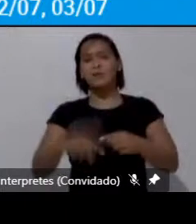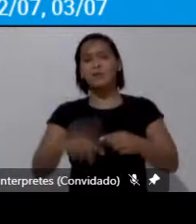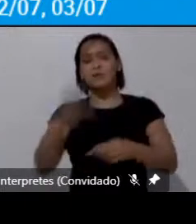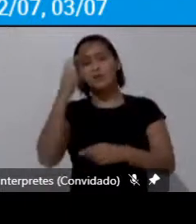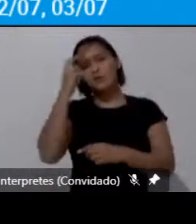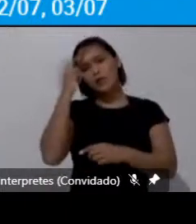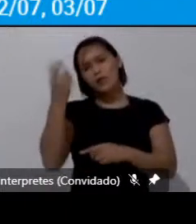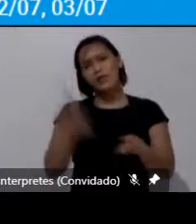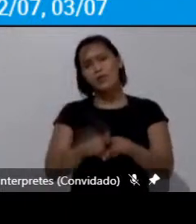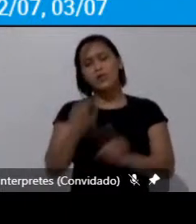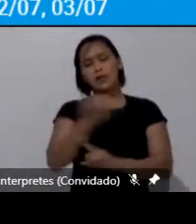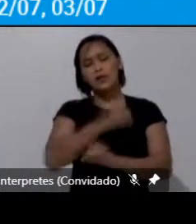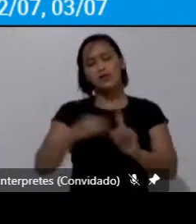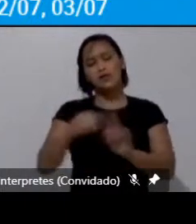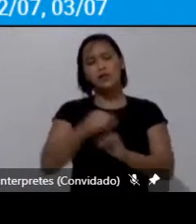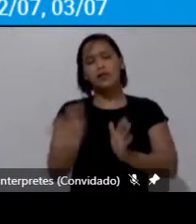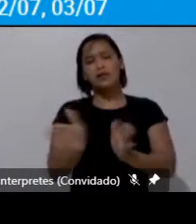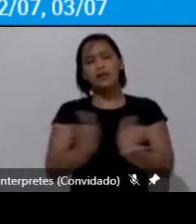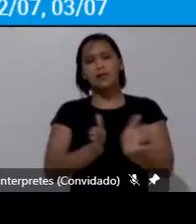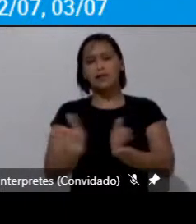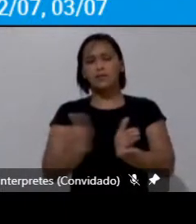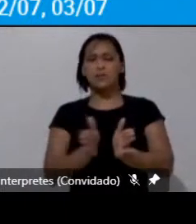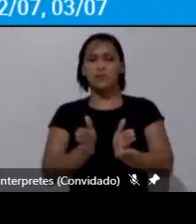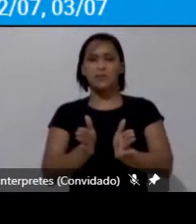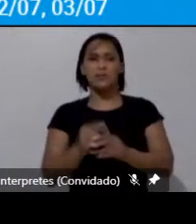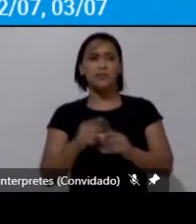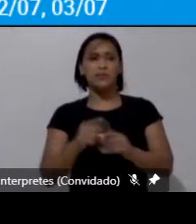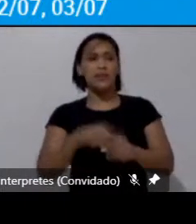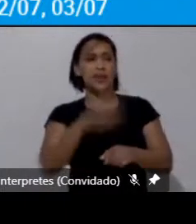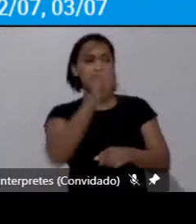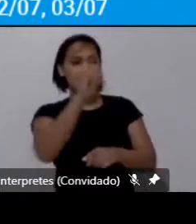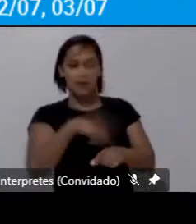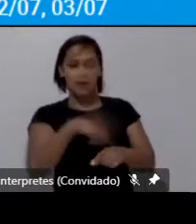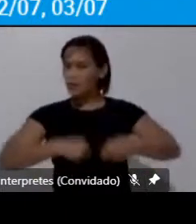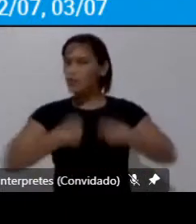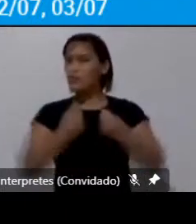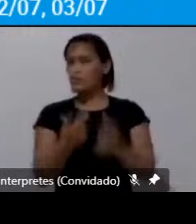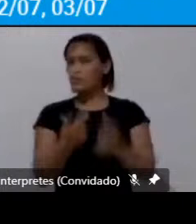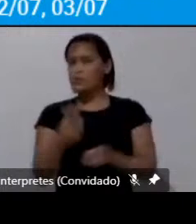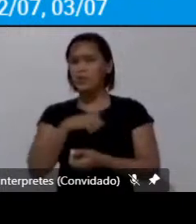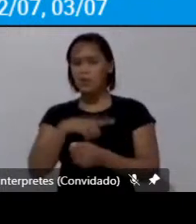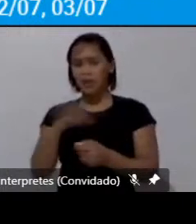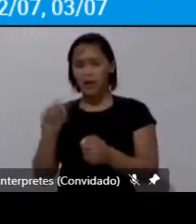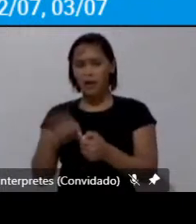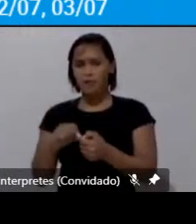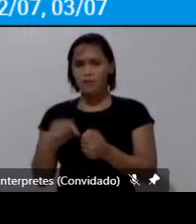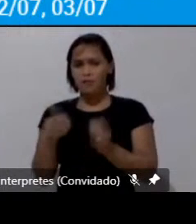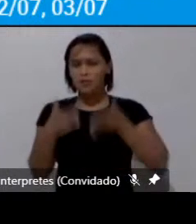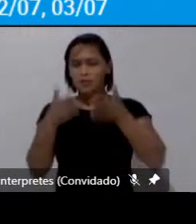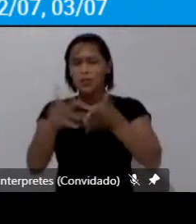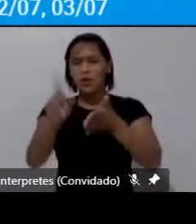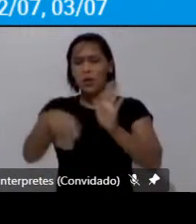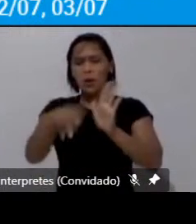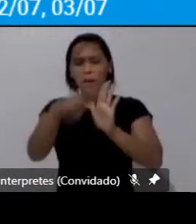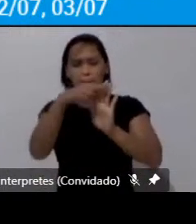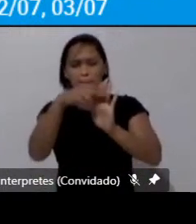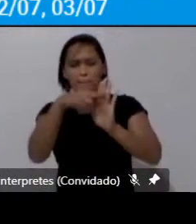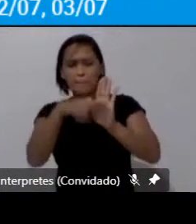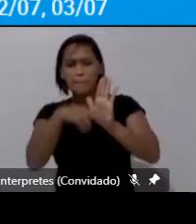mobilidade e da acessibilidade e eu acho que esse é o esforço que a gente vem fazendo no sentido de pautar